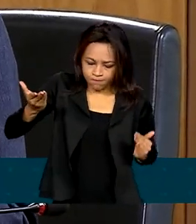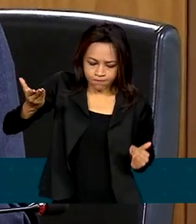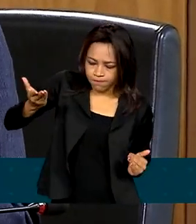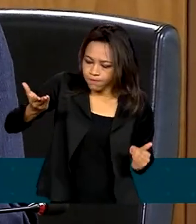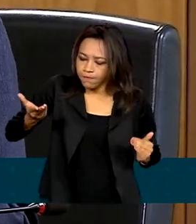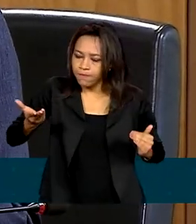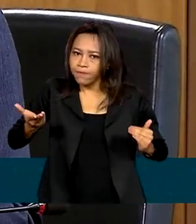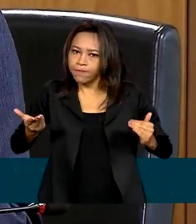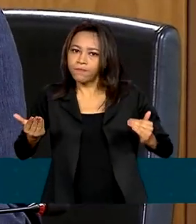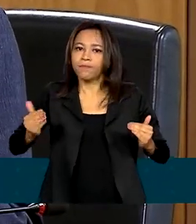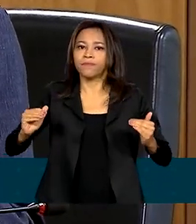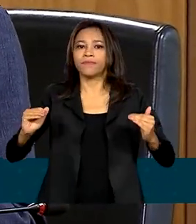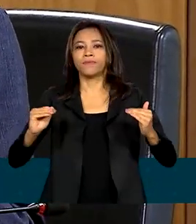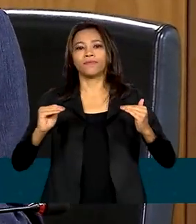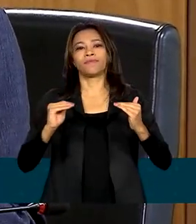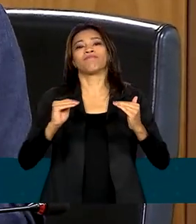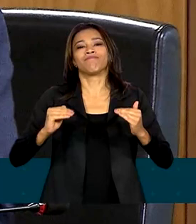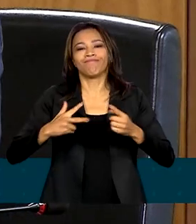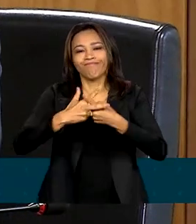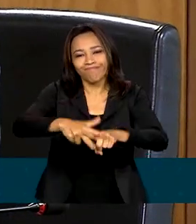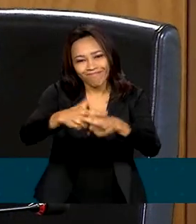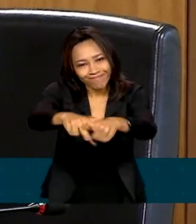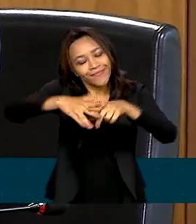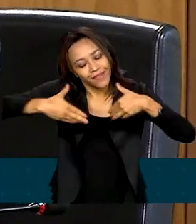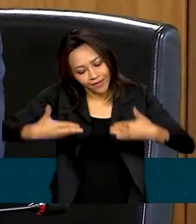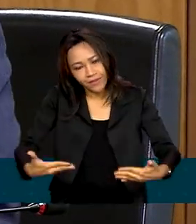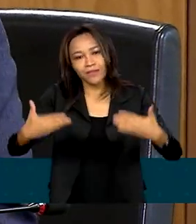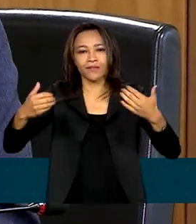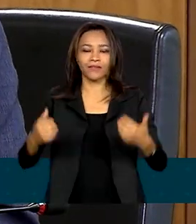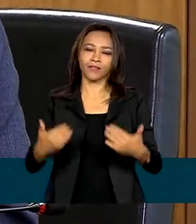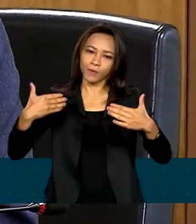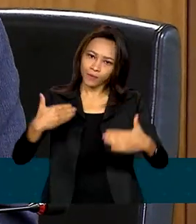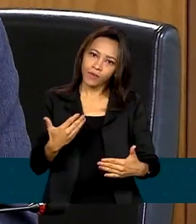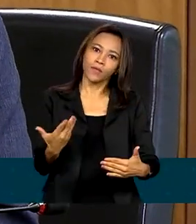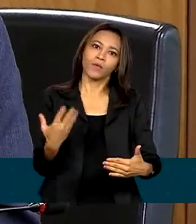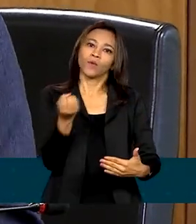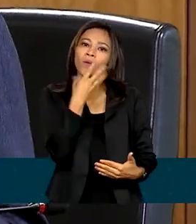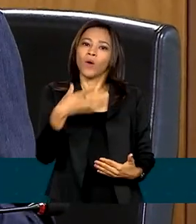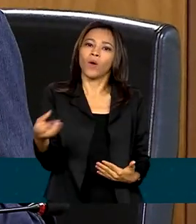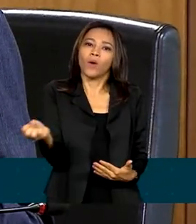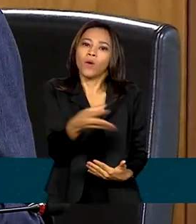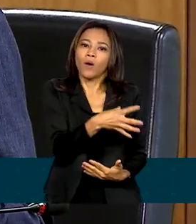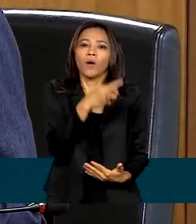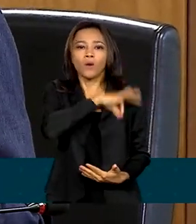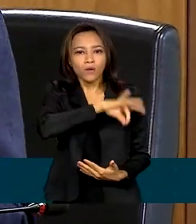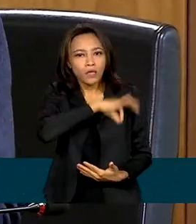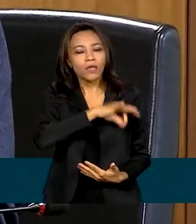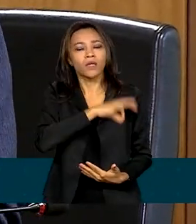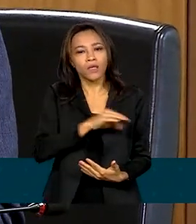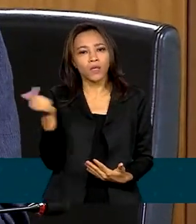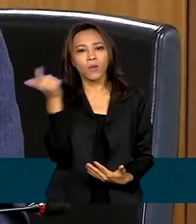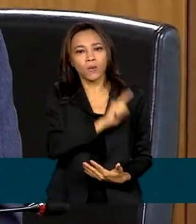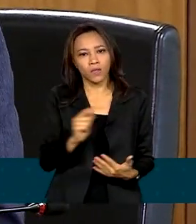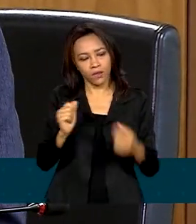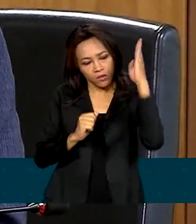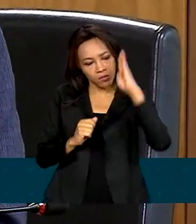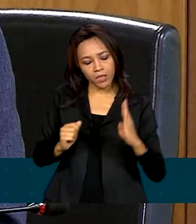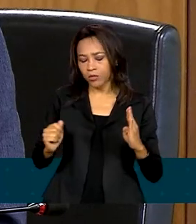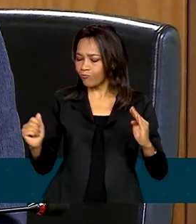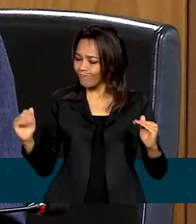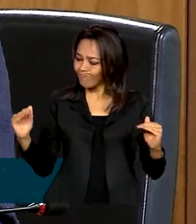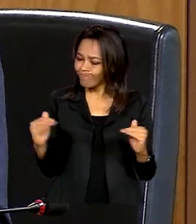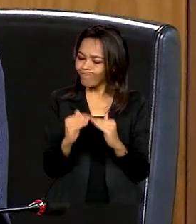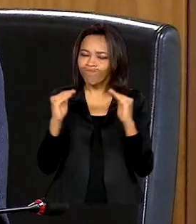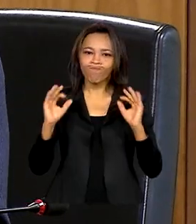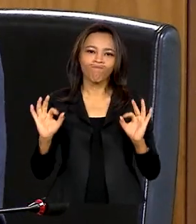recuperar parte disso e construir, aí sim, um outro patamar de salário que, de alguma forma, coloque o Brasil numa outra relação em